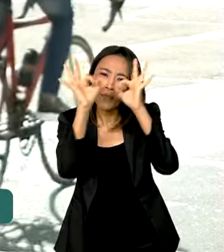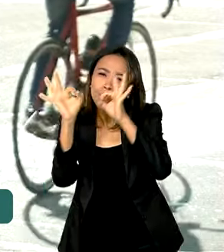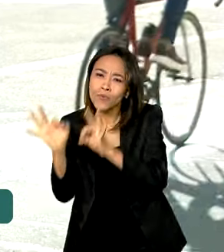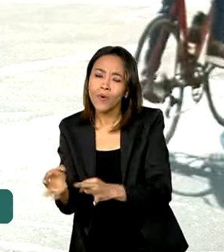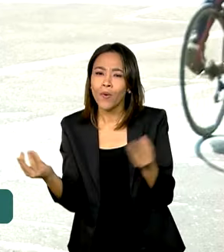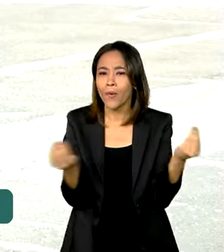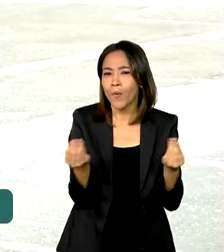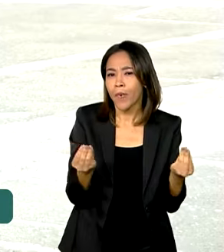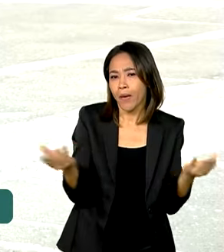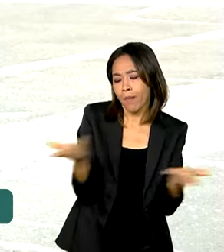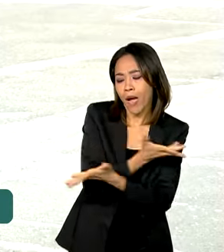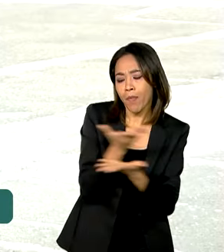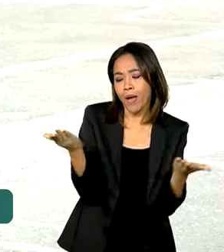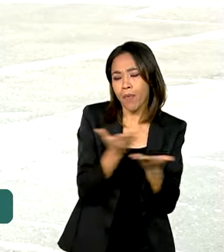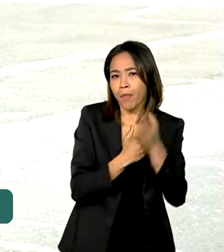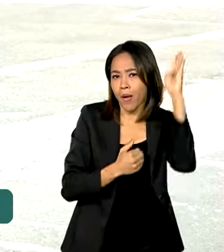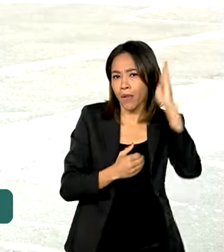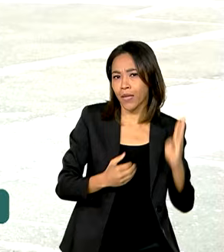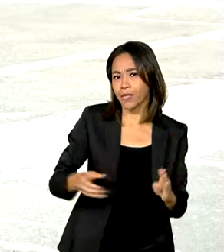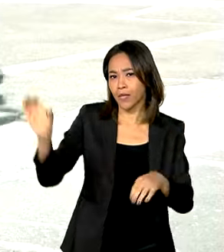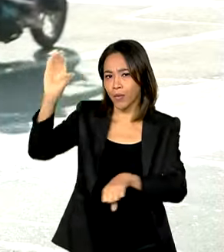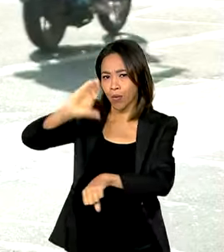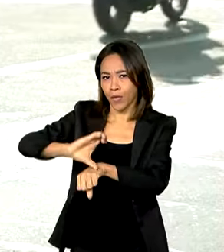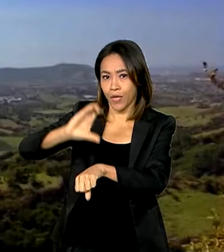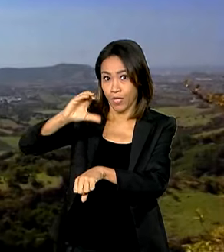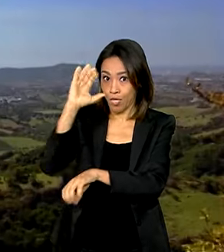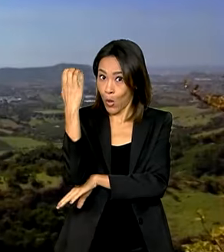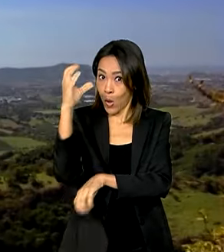essa relação entre Brasil e Colômbia. Confira.